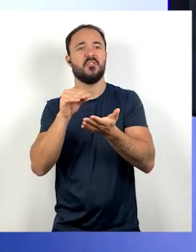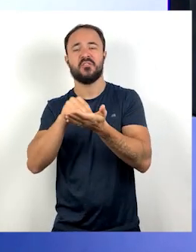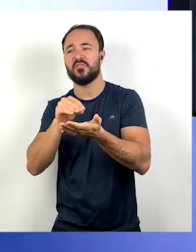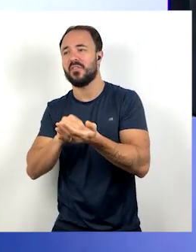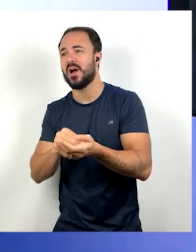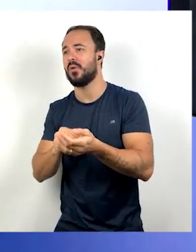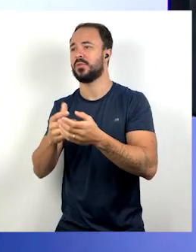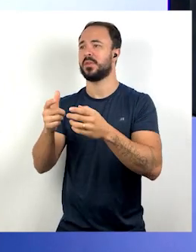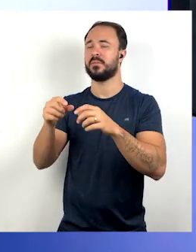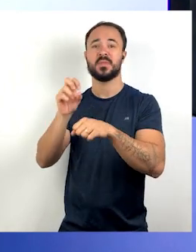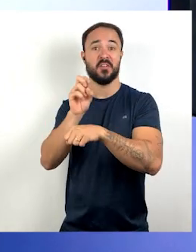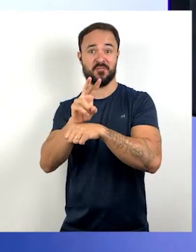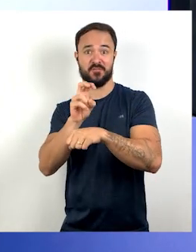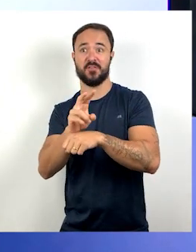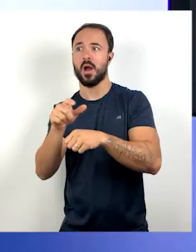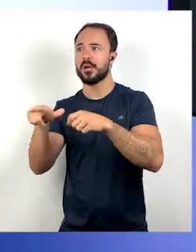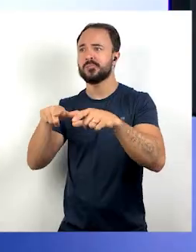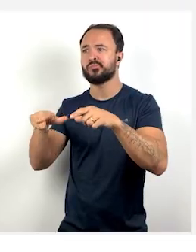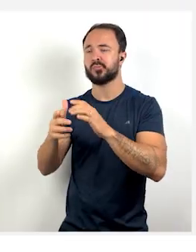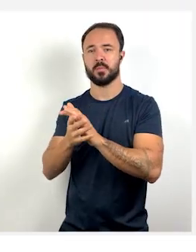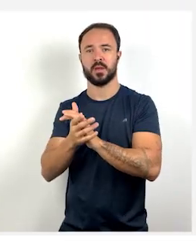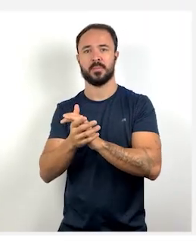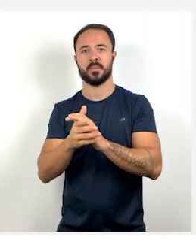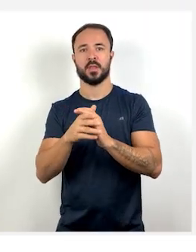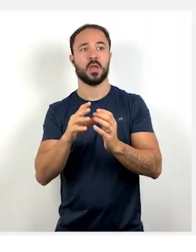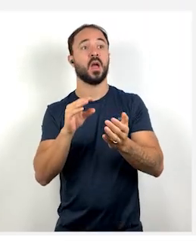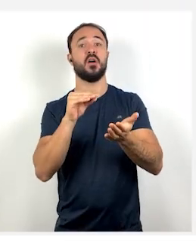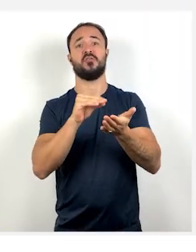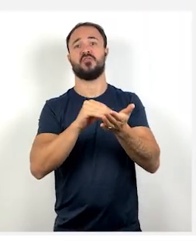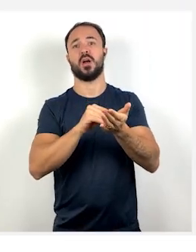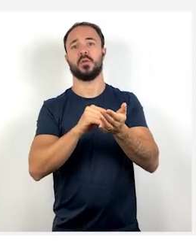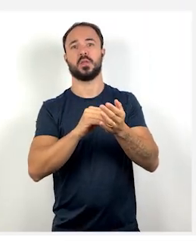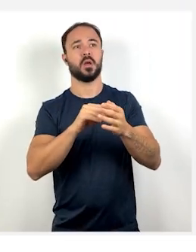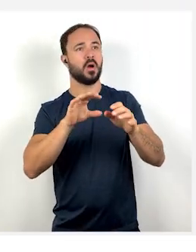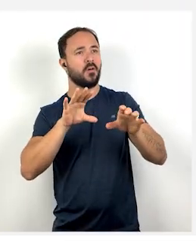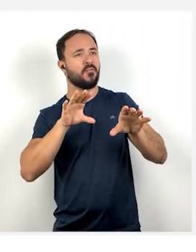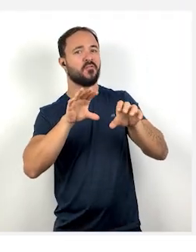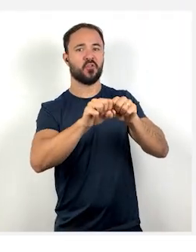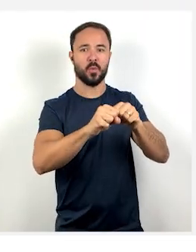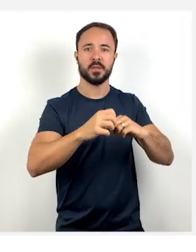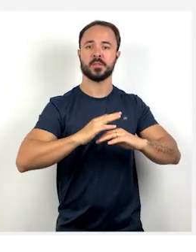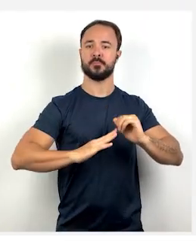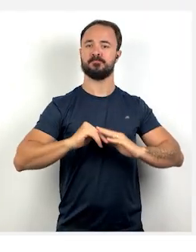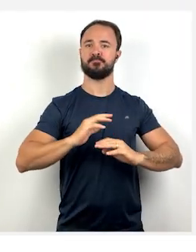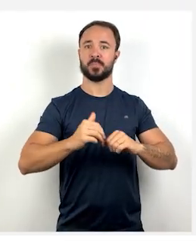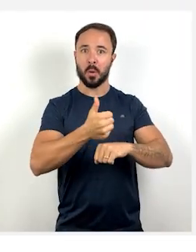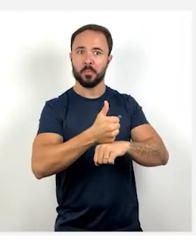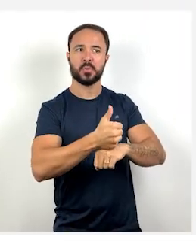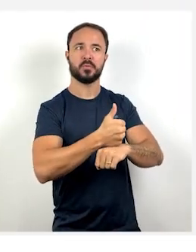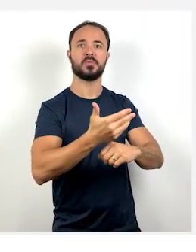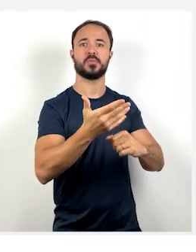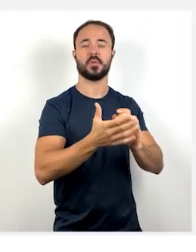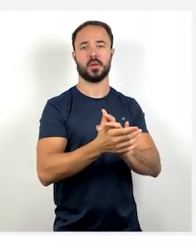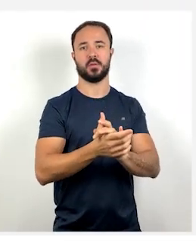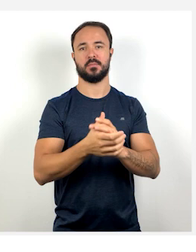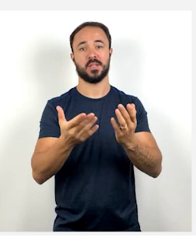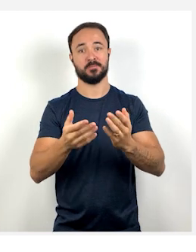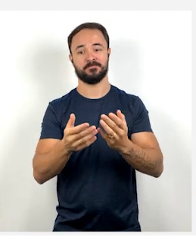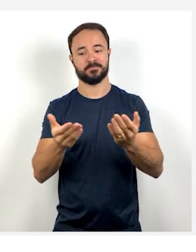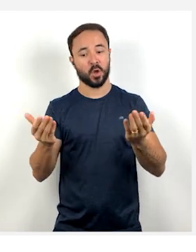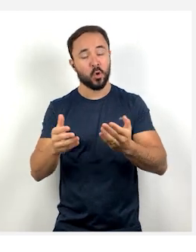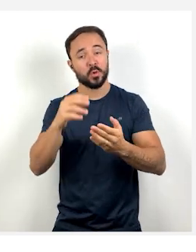qualificação profissional, enfim. O desemprego hoje no Brasil ele é muito grande. E esses